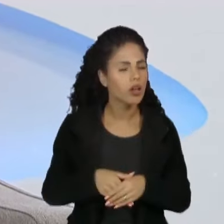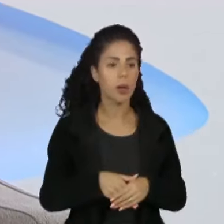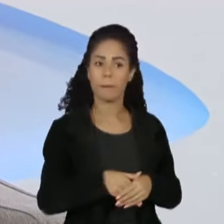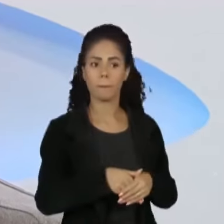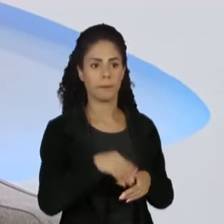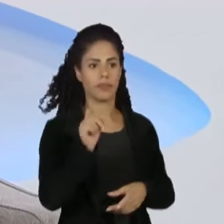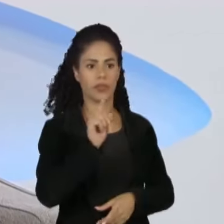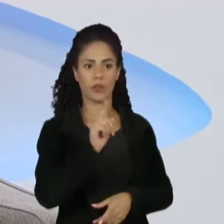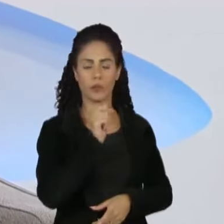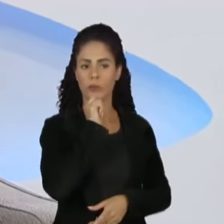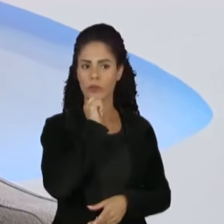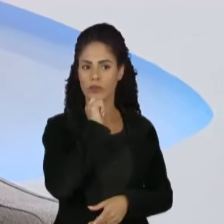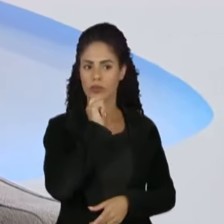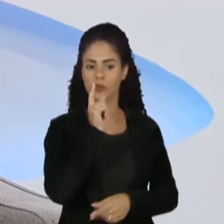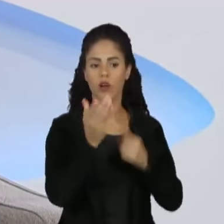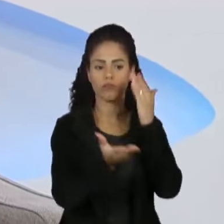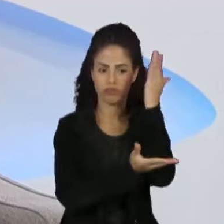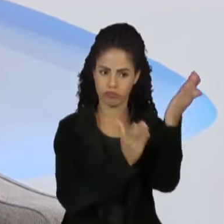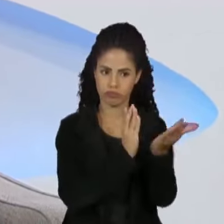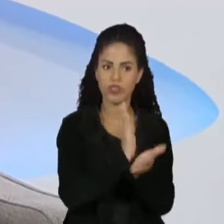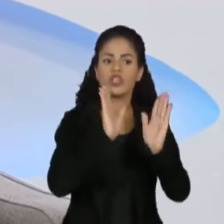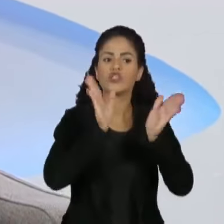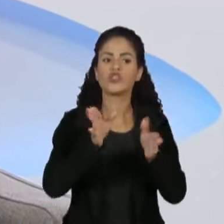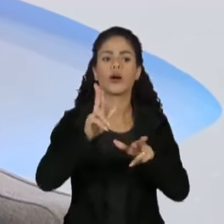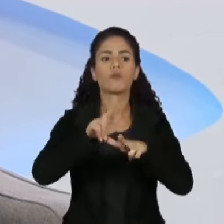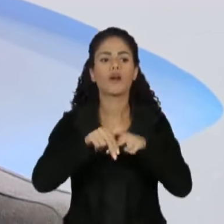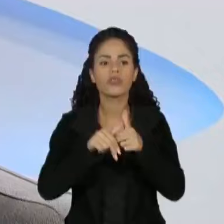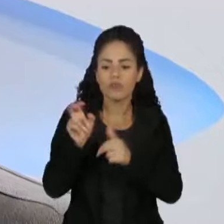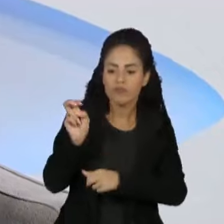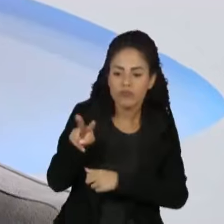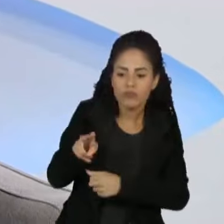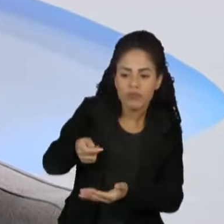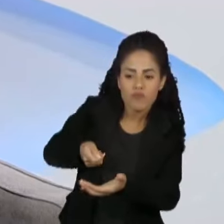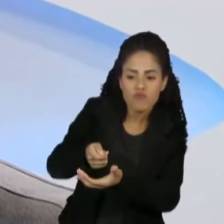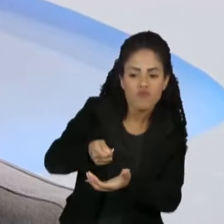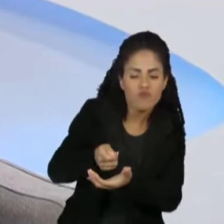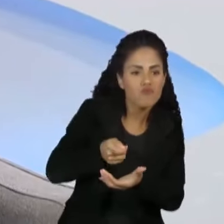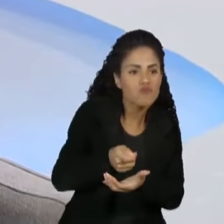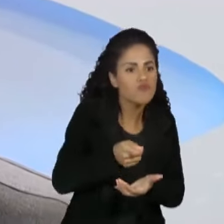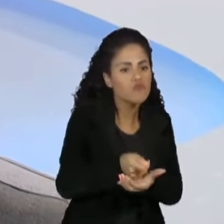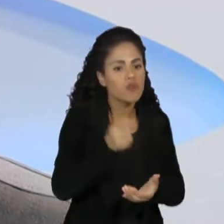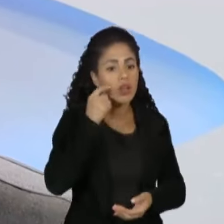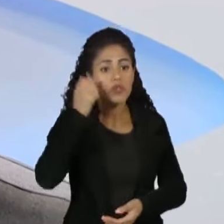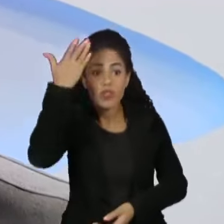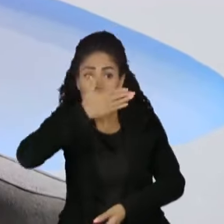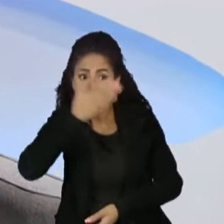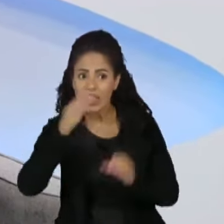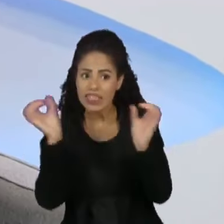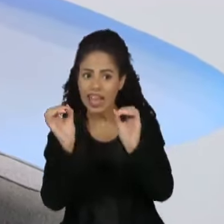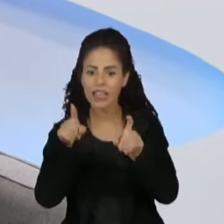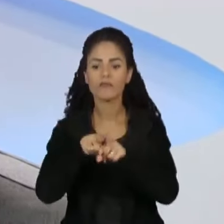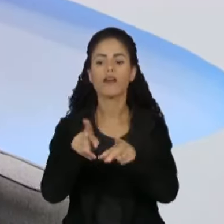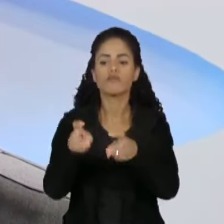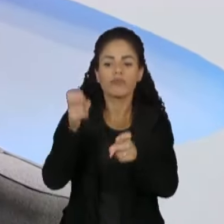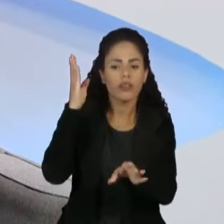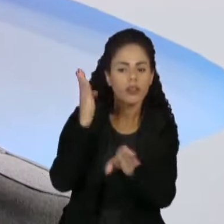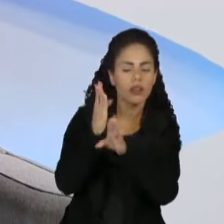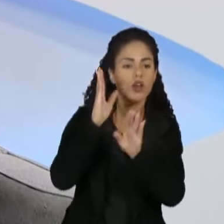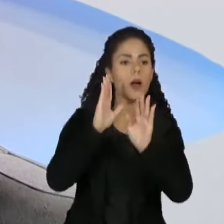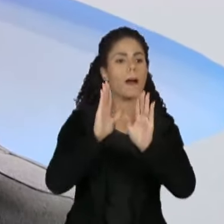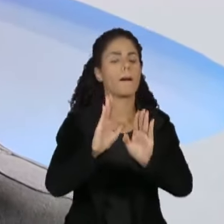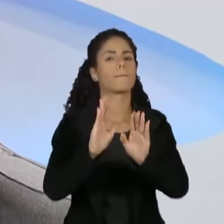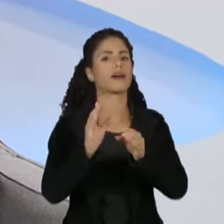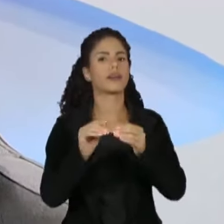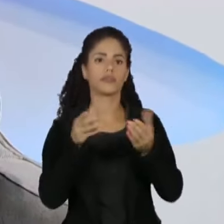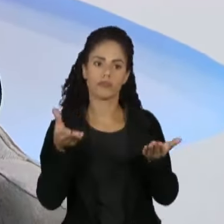proporção. Já houveram desmatamentos químicos em proporções muito menores, que também foram detectados, foram autuados